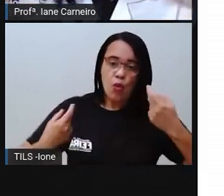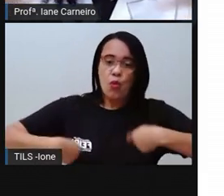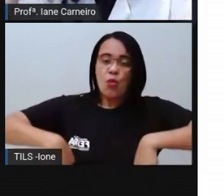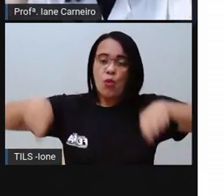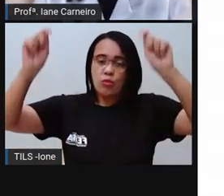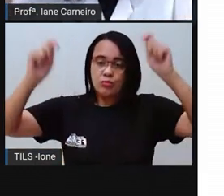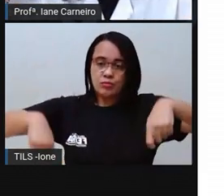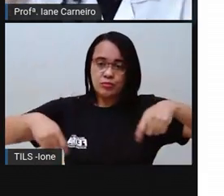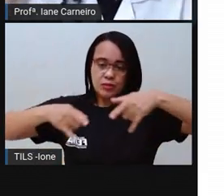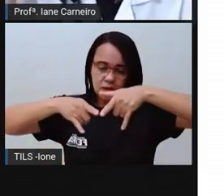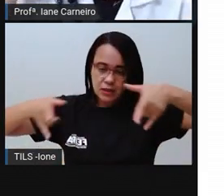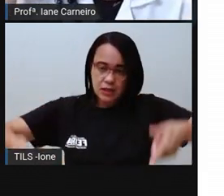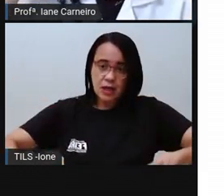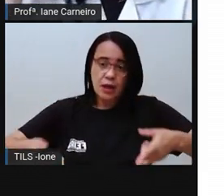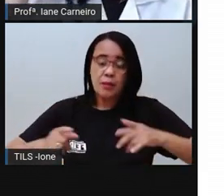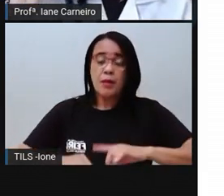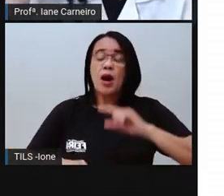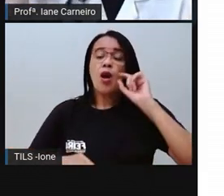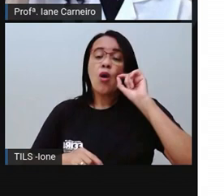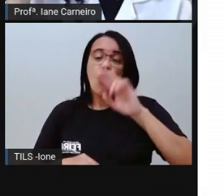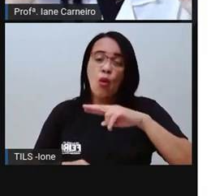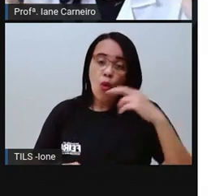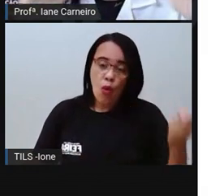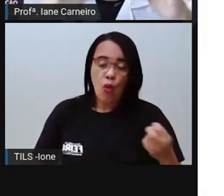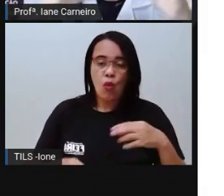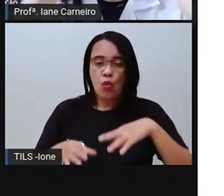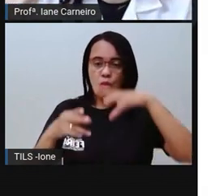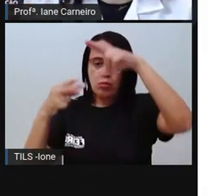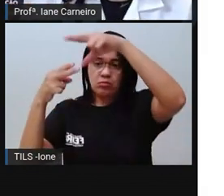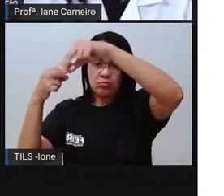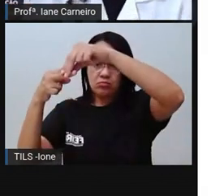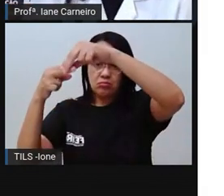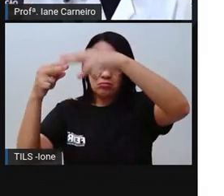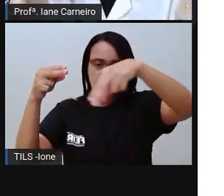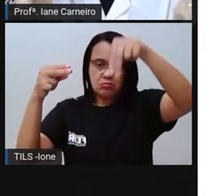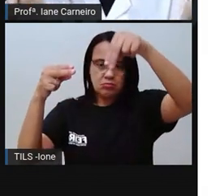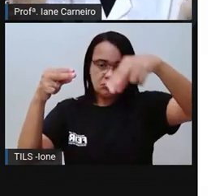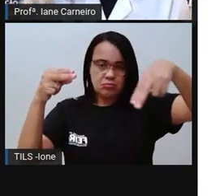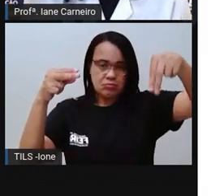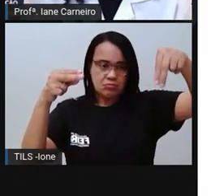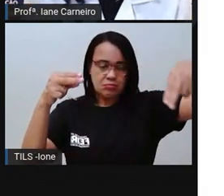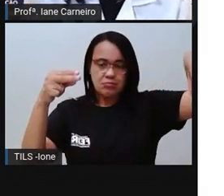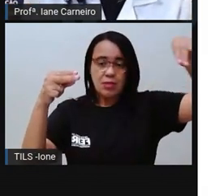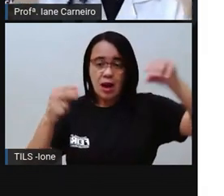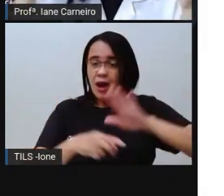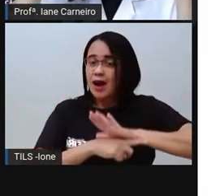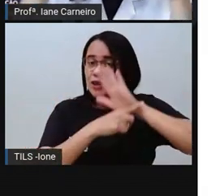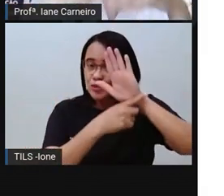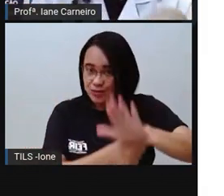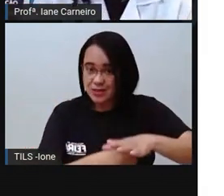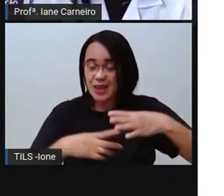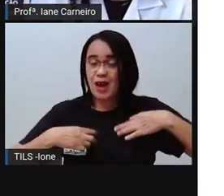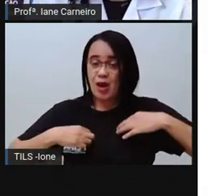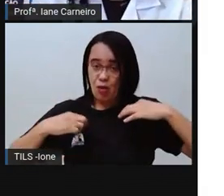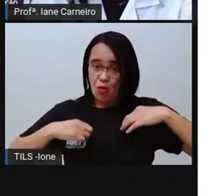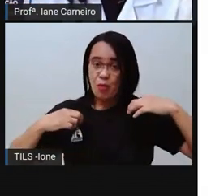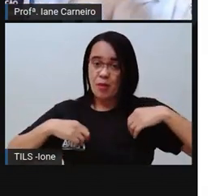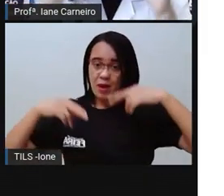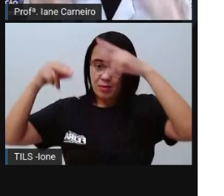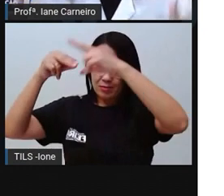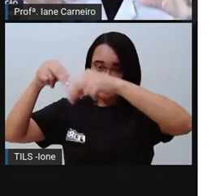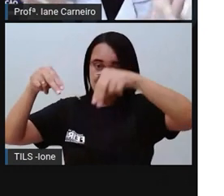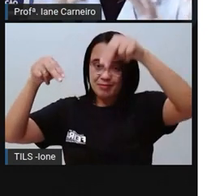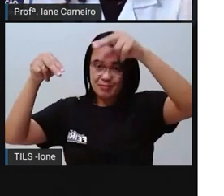não dá para ajudar se o varal estiver muito alto. Mas aí combina com a mamãe de você ficar segurando o cesto, né? E aí ela vai colocando a roupa